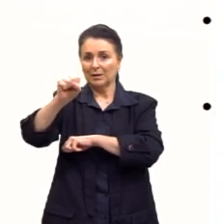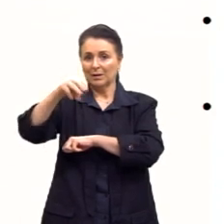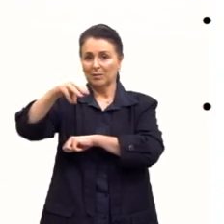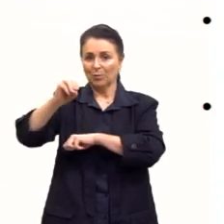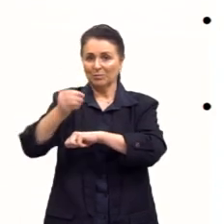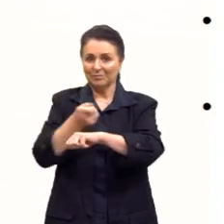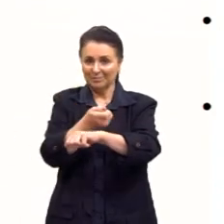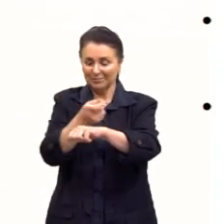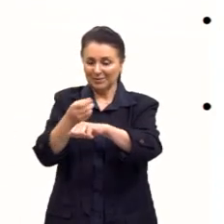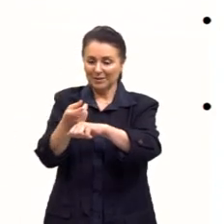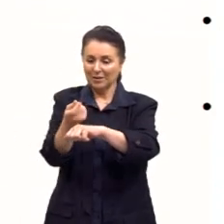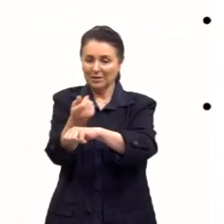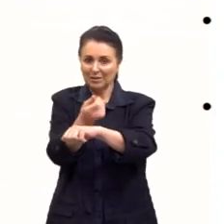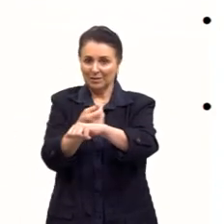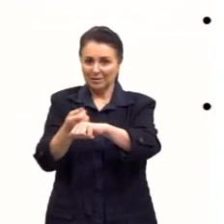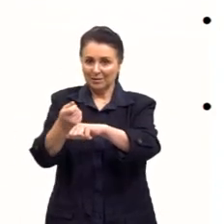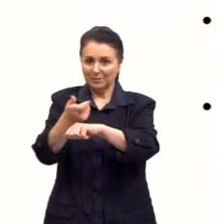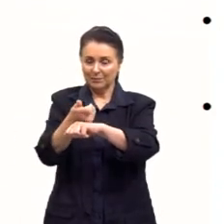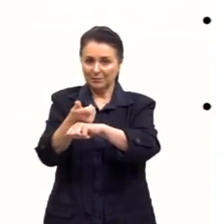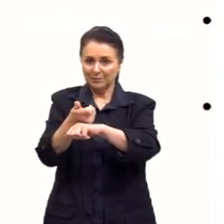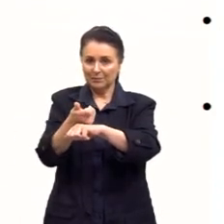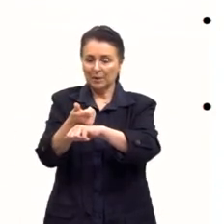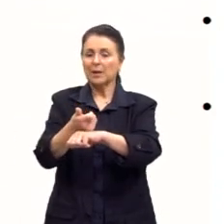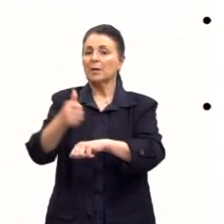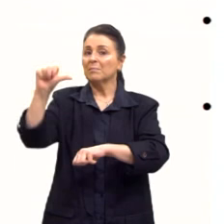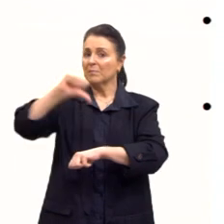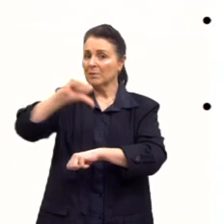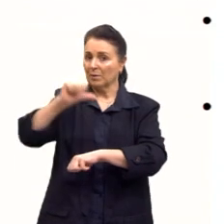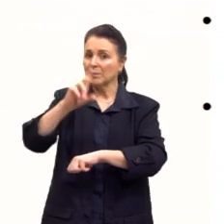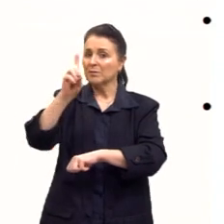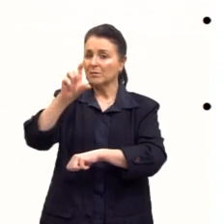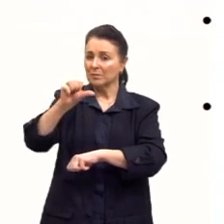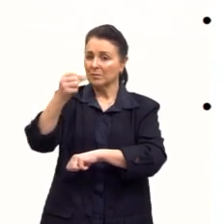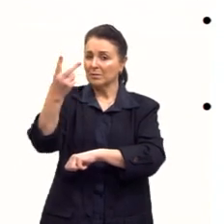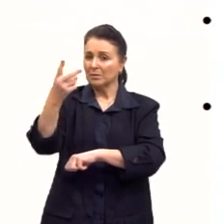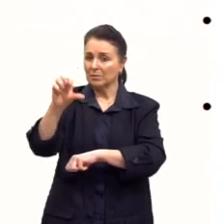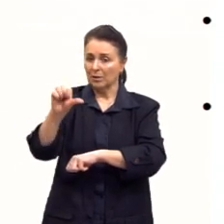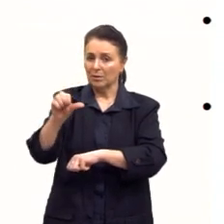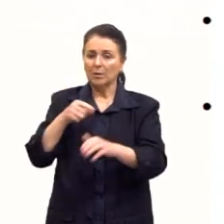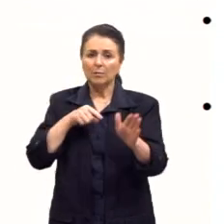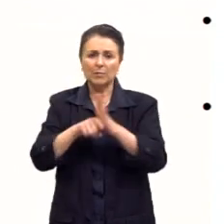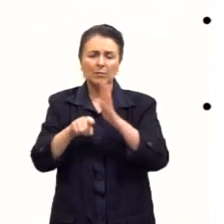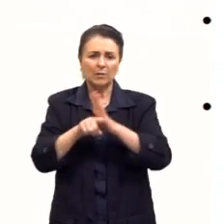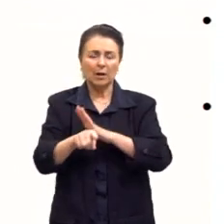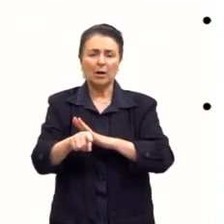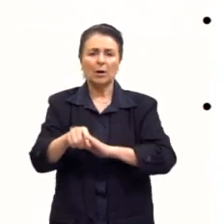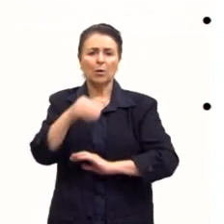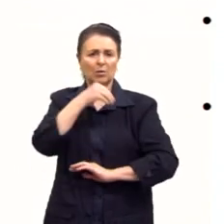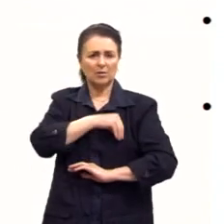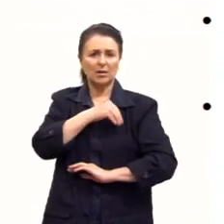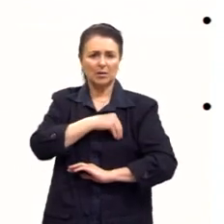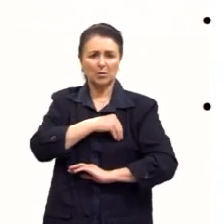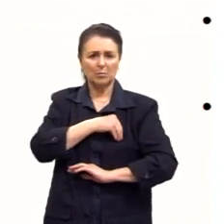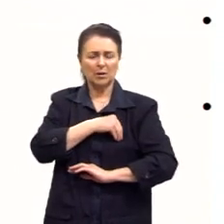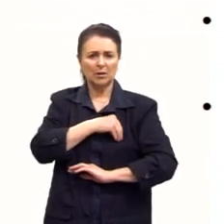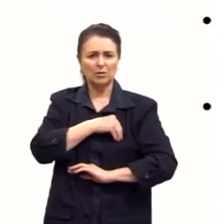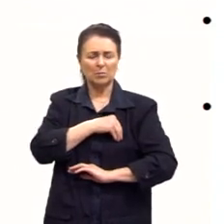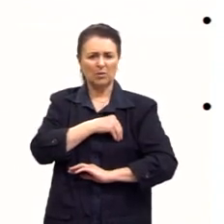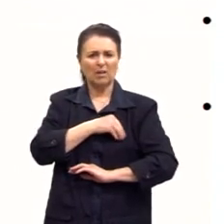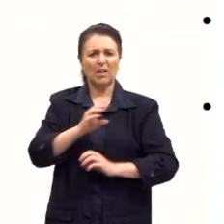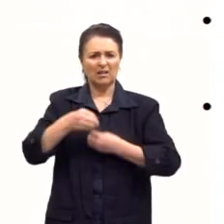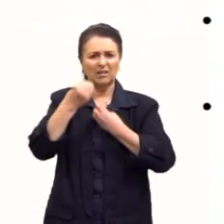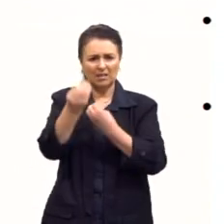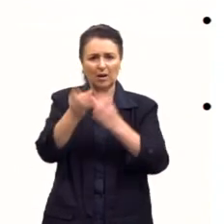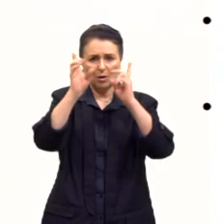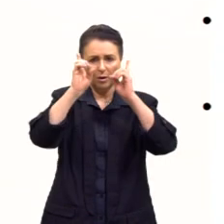E para a gente perguntar essa atualidade da crise também, se perguntar se o salário mínimo permite uma vida digna, segundo o